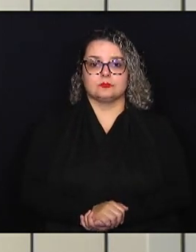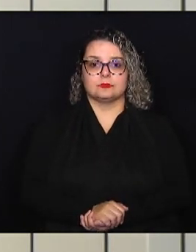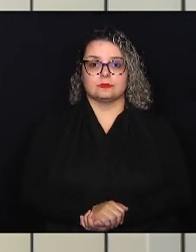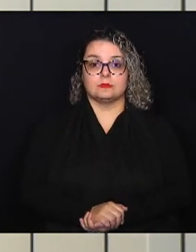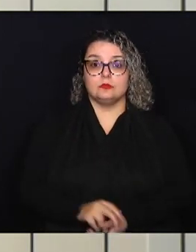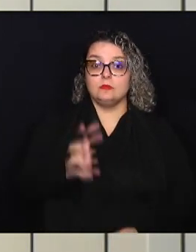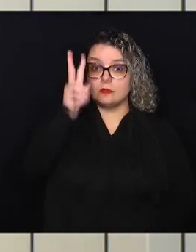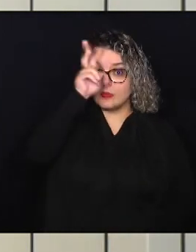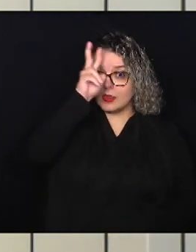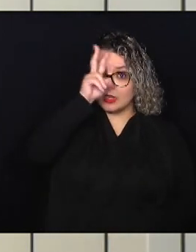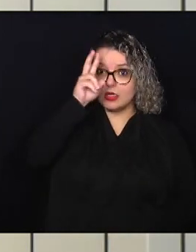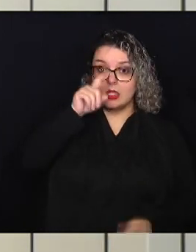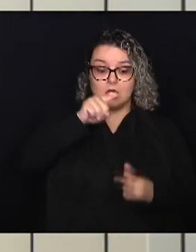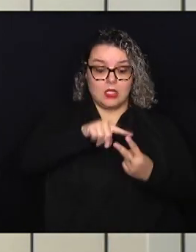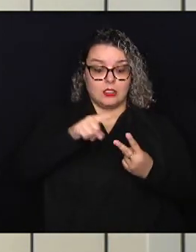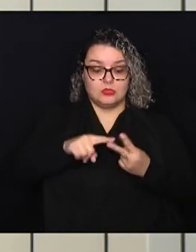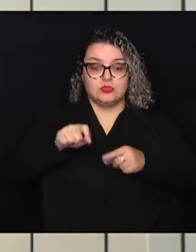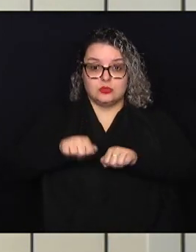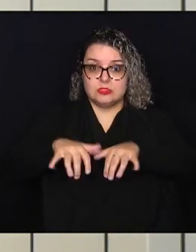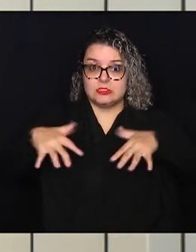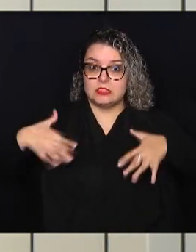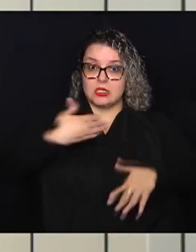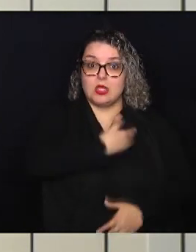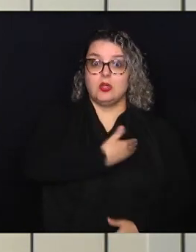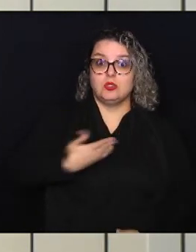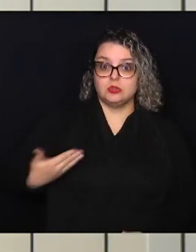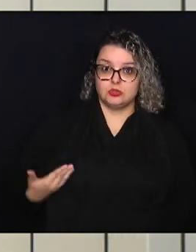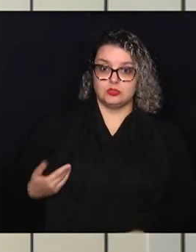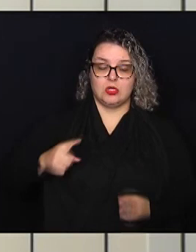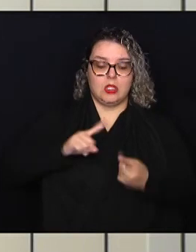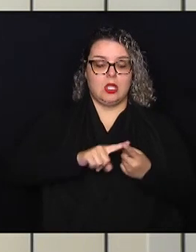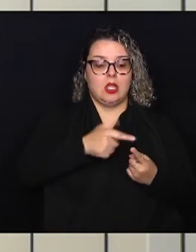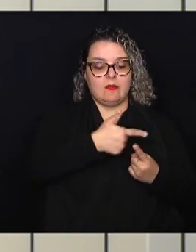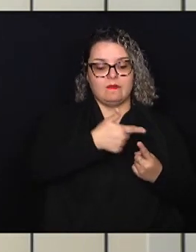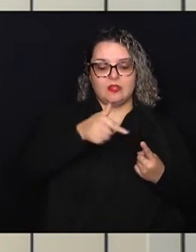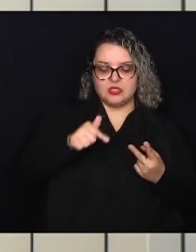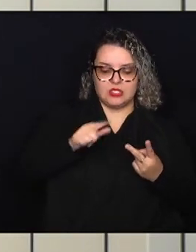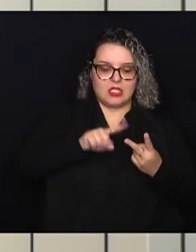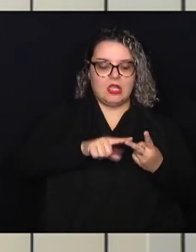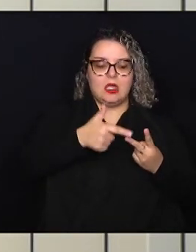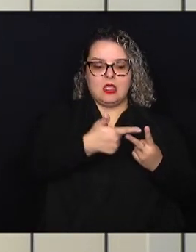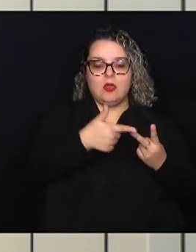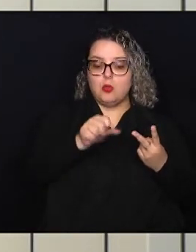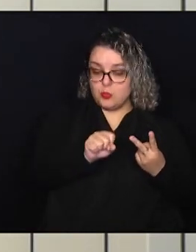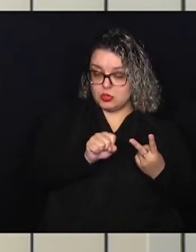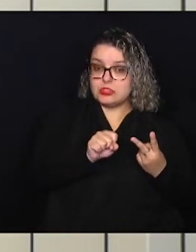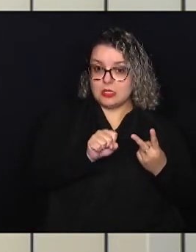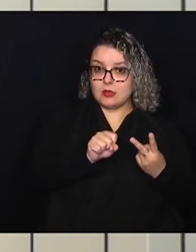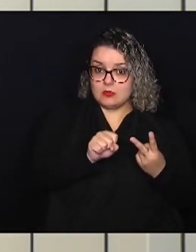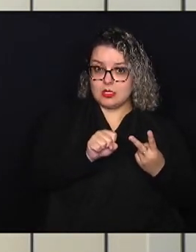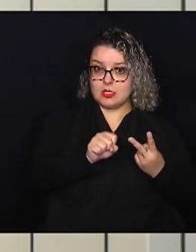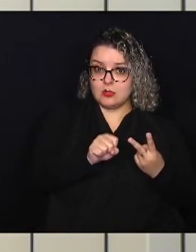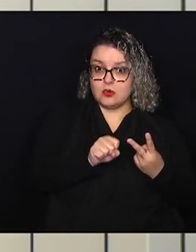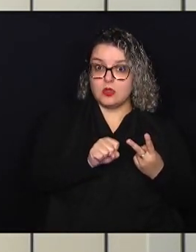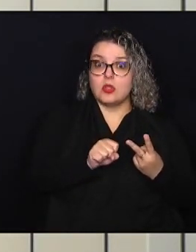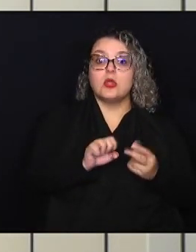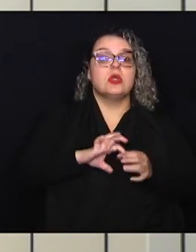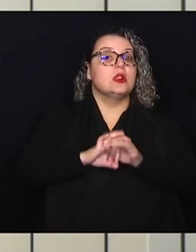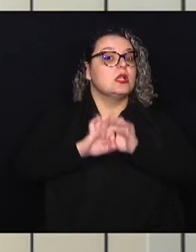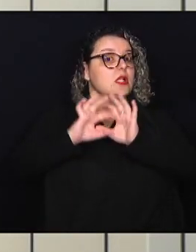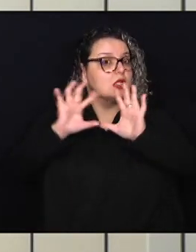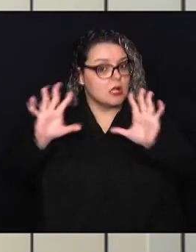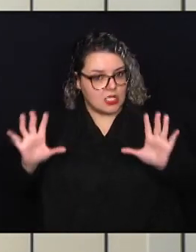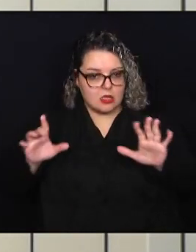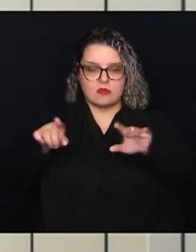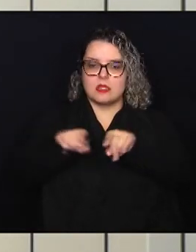Lembrando que as duas audiências públicas, a 27ª e a 28ª, estão disponíveis